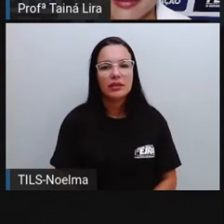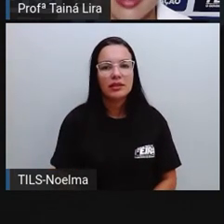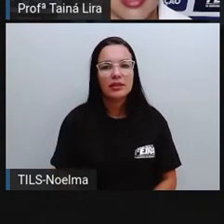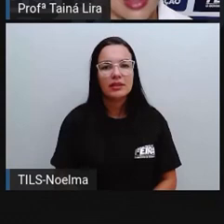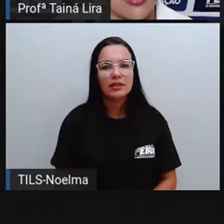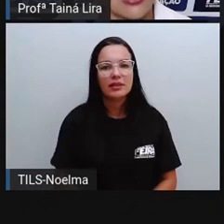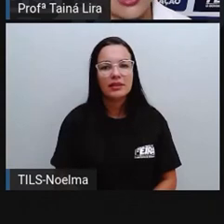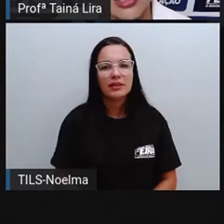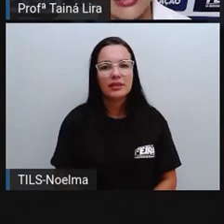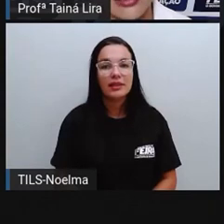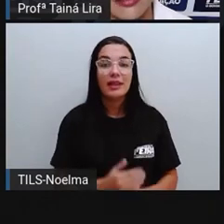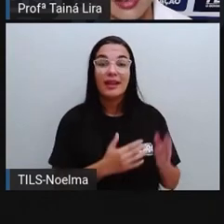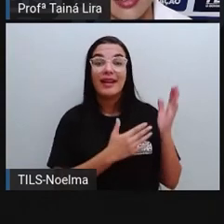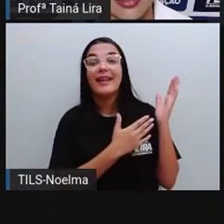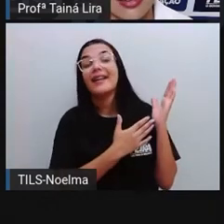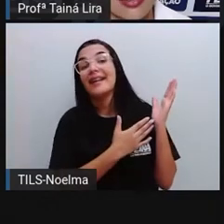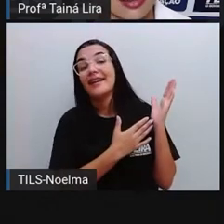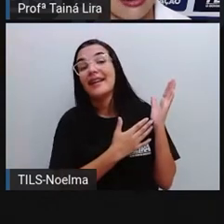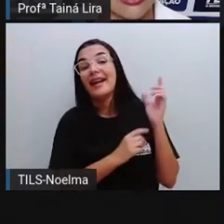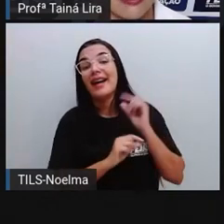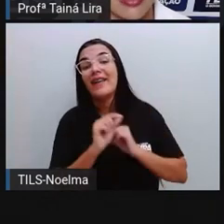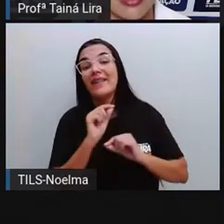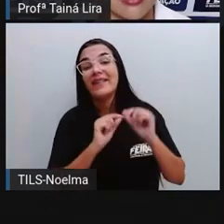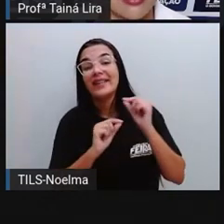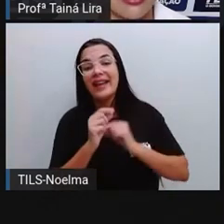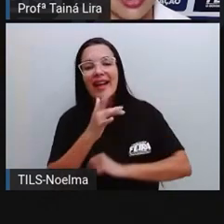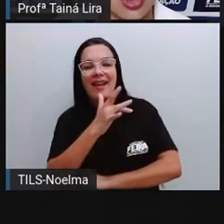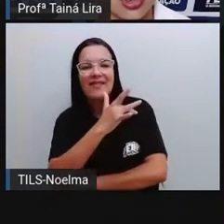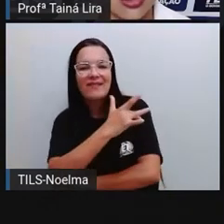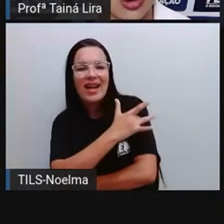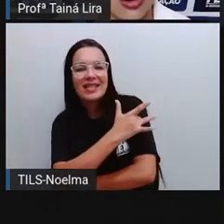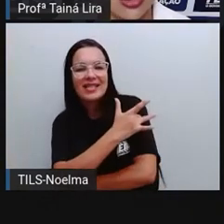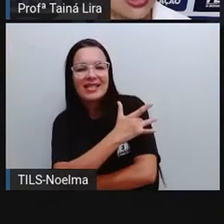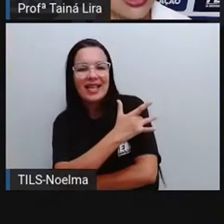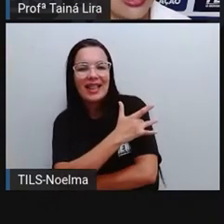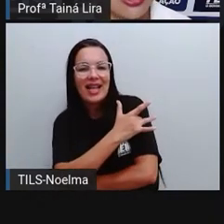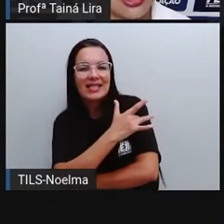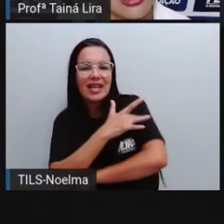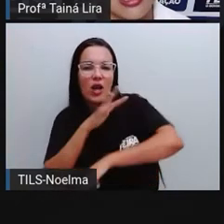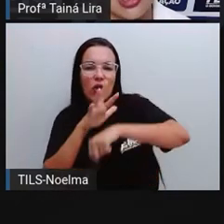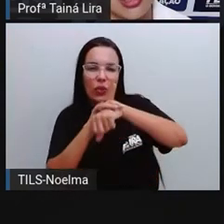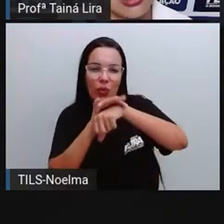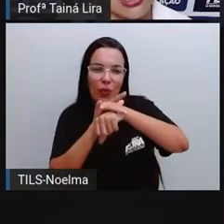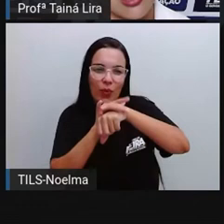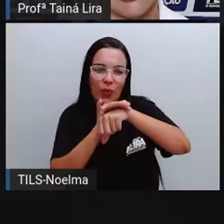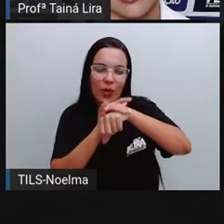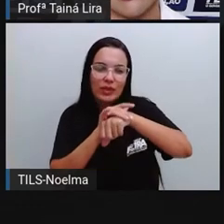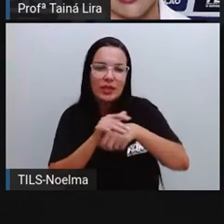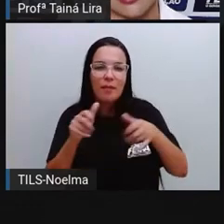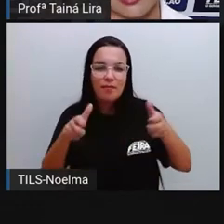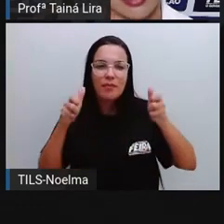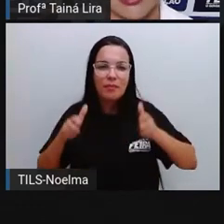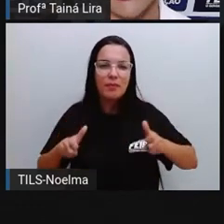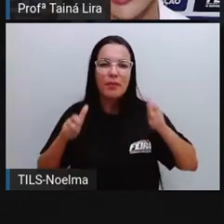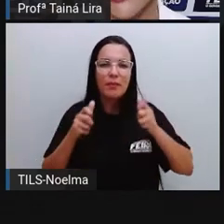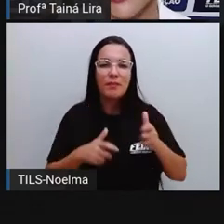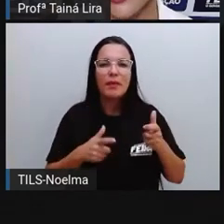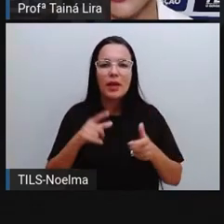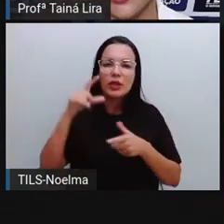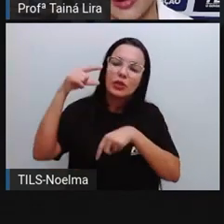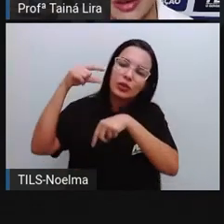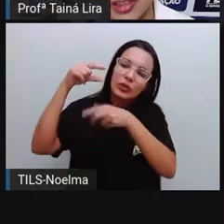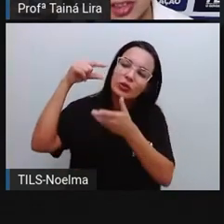Ó, agora já aqui da vacinação contra paralisia infantil. Ó, gotinha, gotinha e tchau, tchau. E aí, fazendo aí um